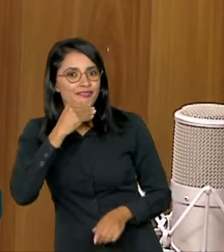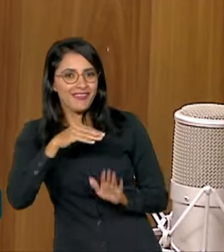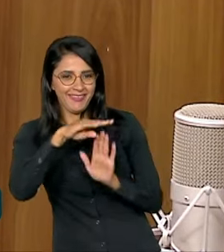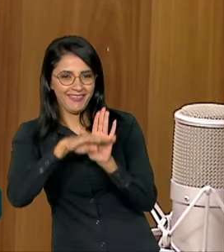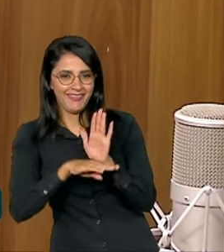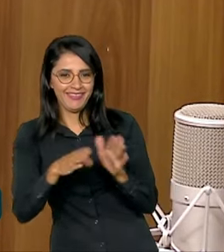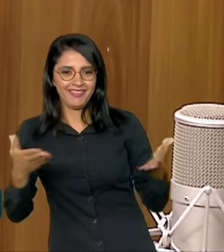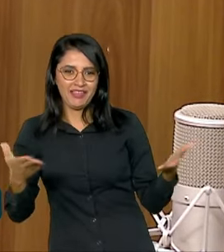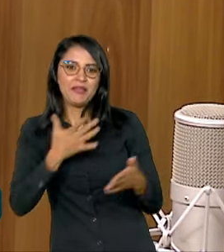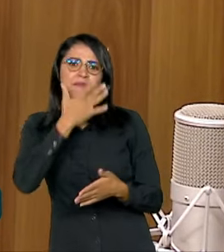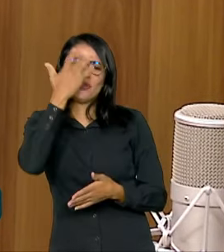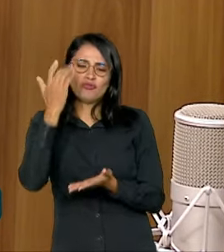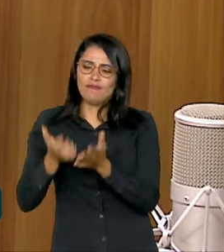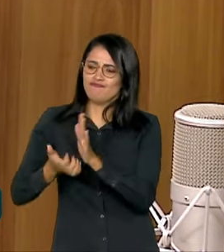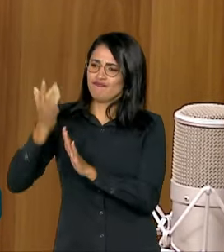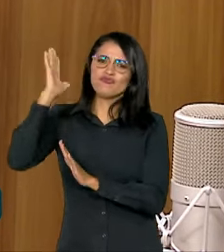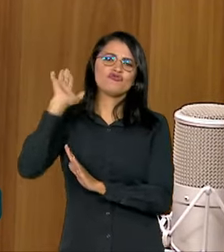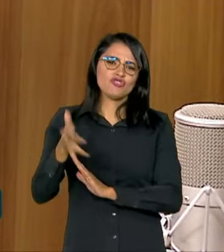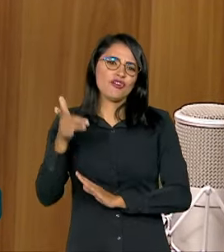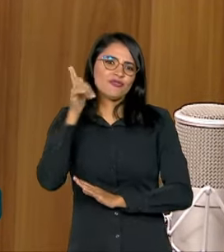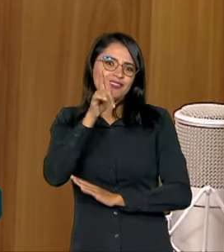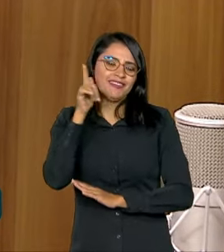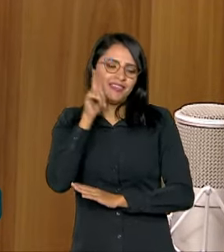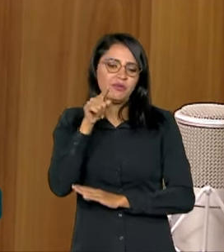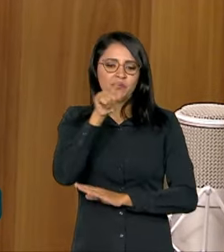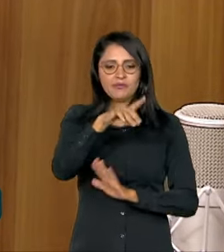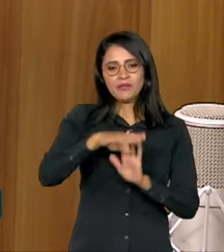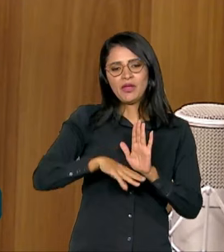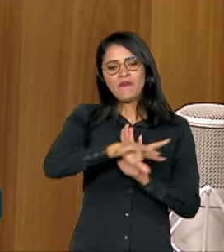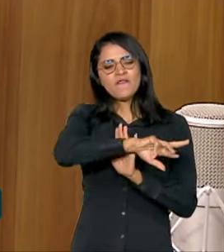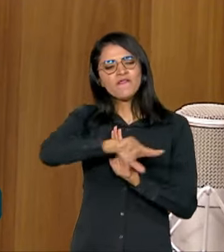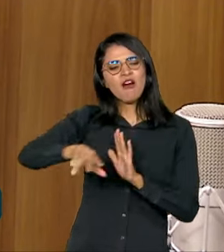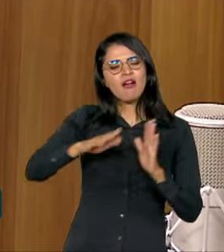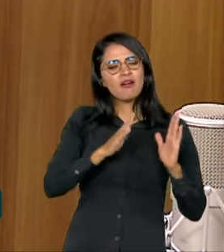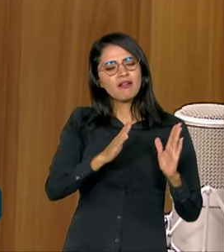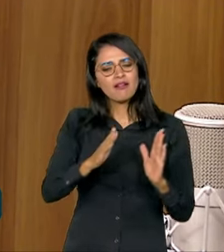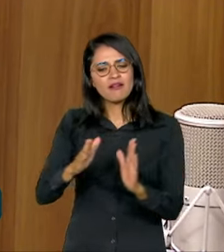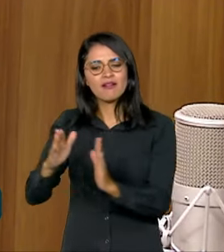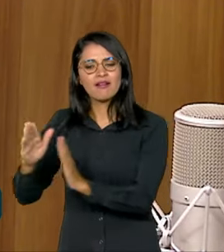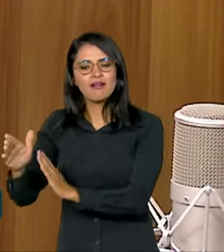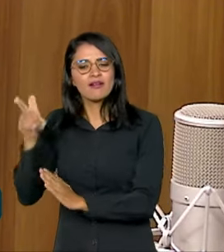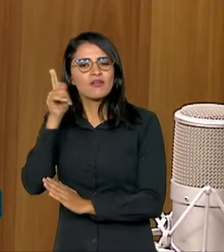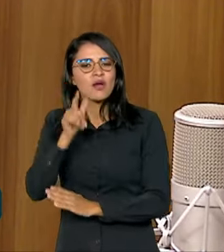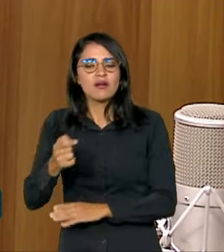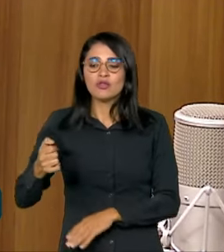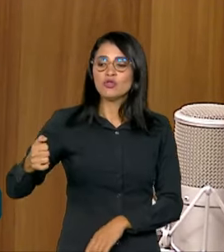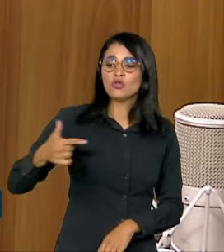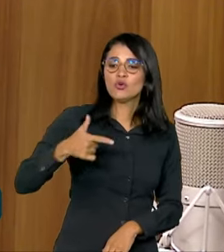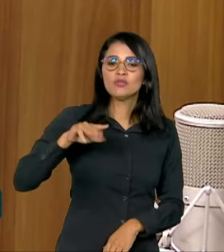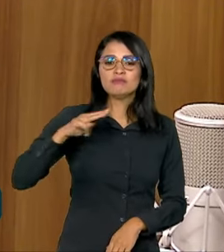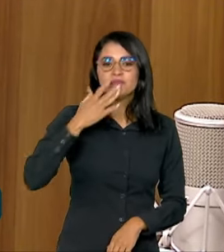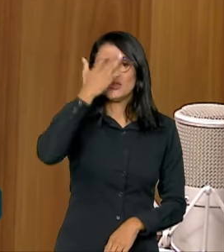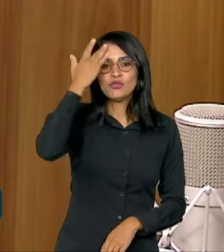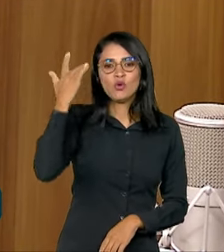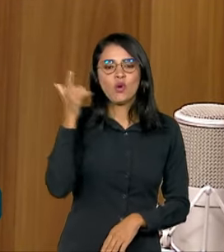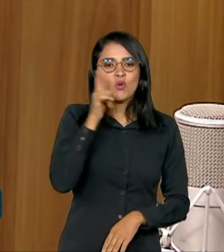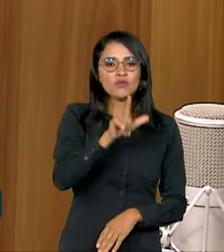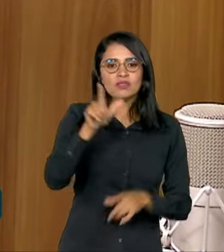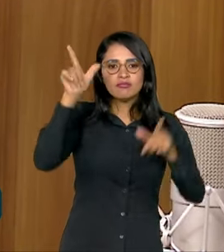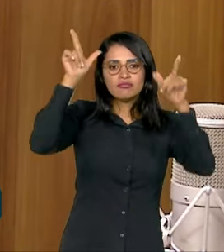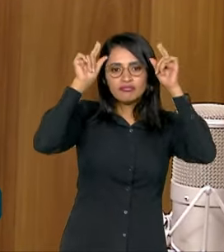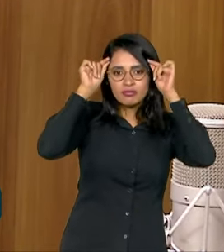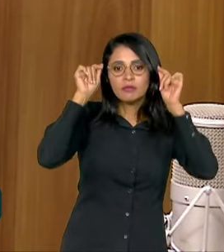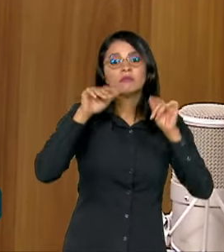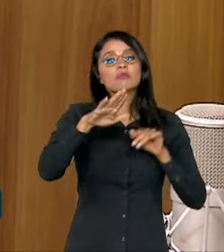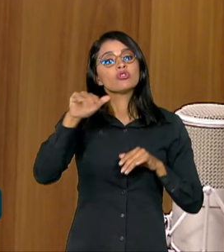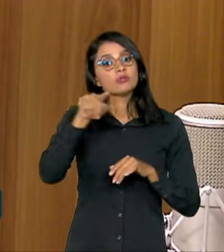muita gente já se desenrolou, então a gente tem aqui um programa que, nas suas várias etapas, já beneficiou quase 12 milhões de pessoas, e a gente faz esse